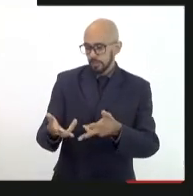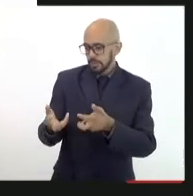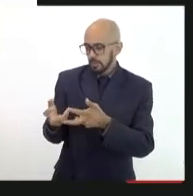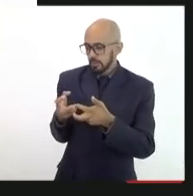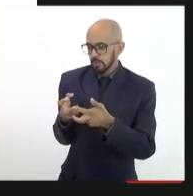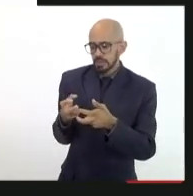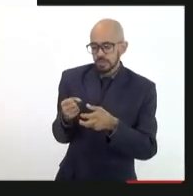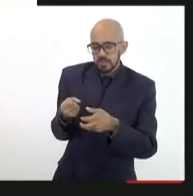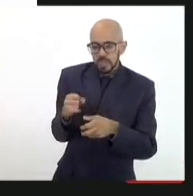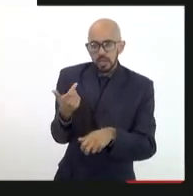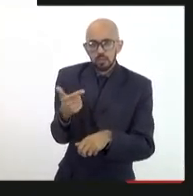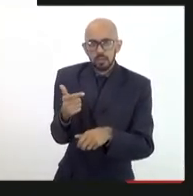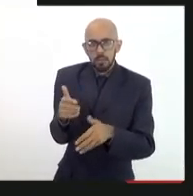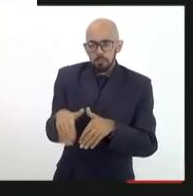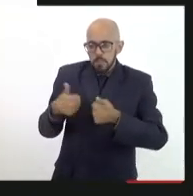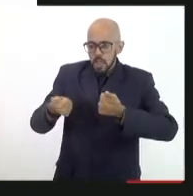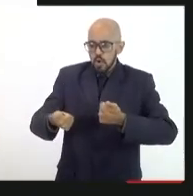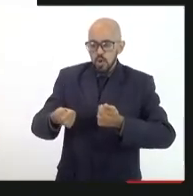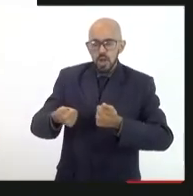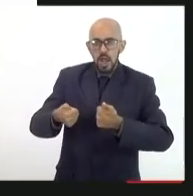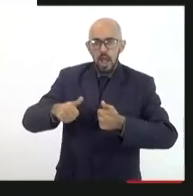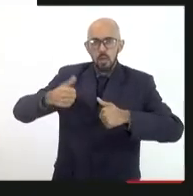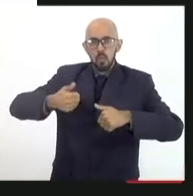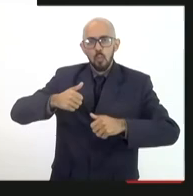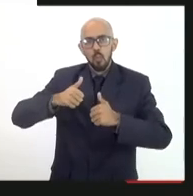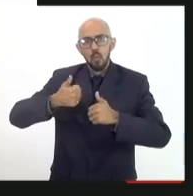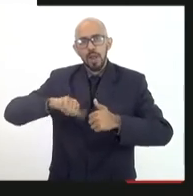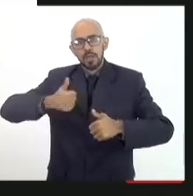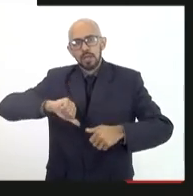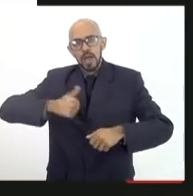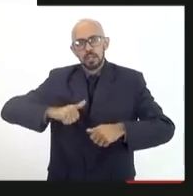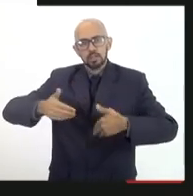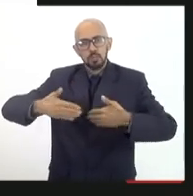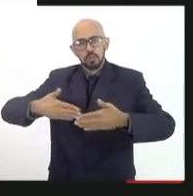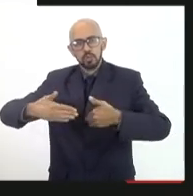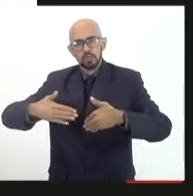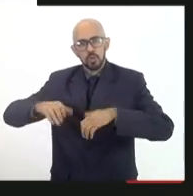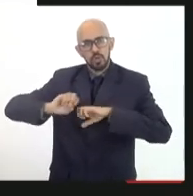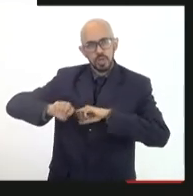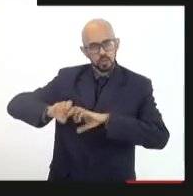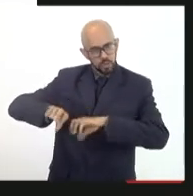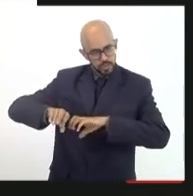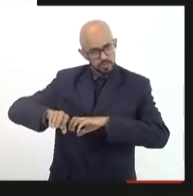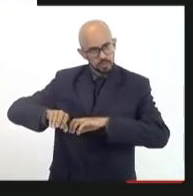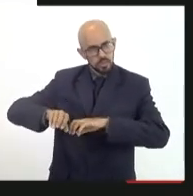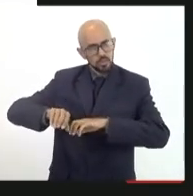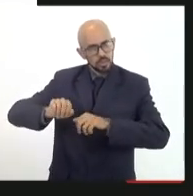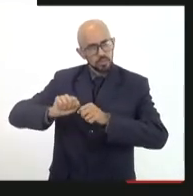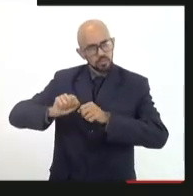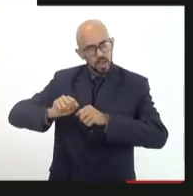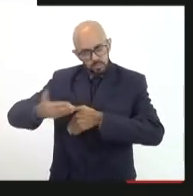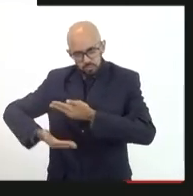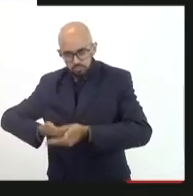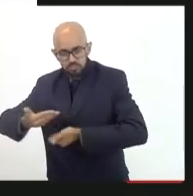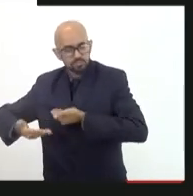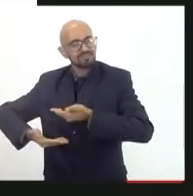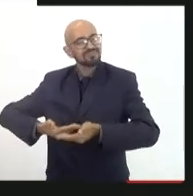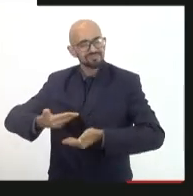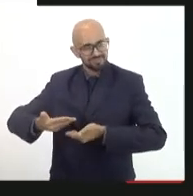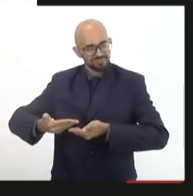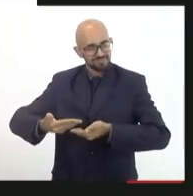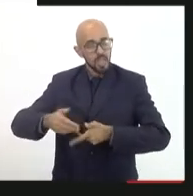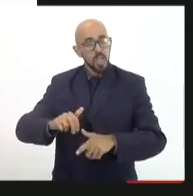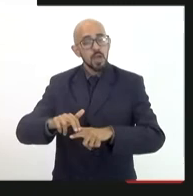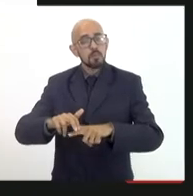melhoria da qualidade do setor produtivo e da educação e ele se retroalimenta, então eu queria assim chamar essa